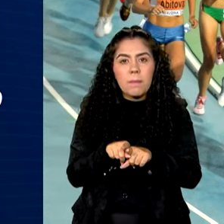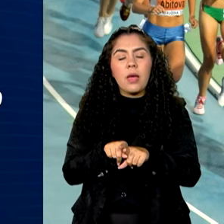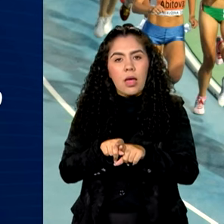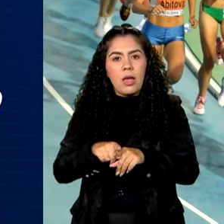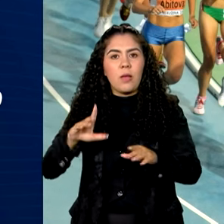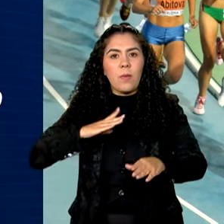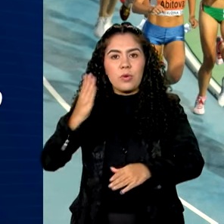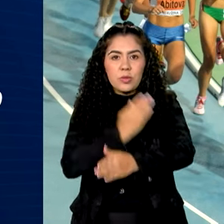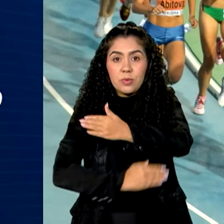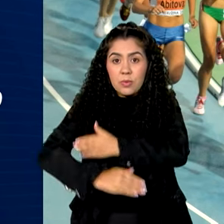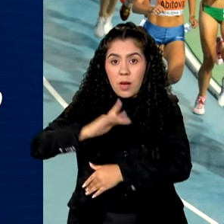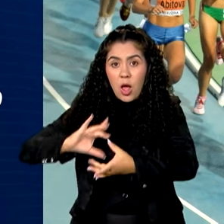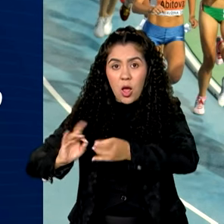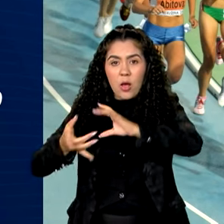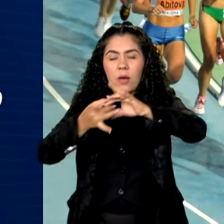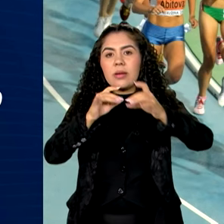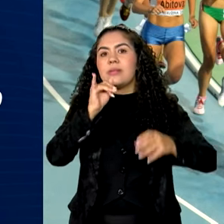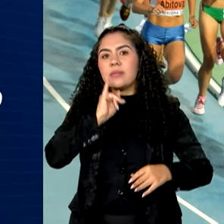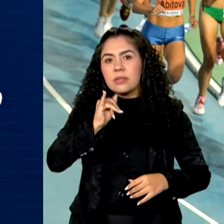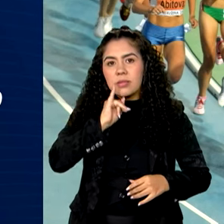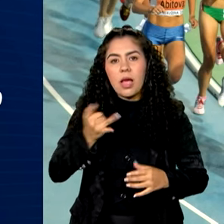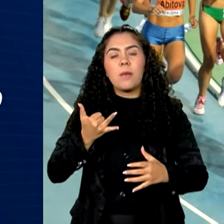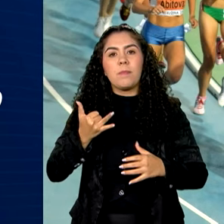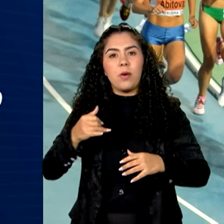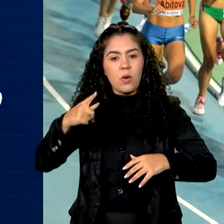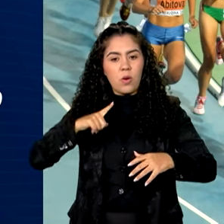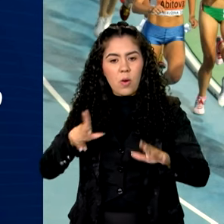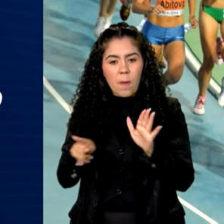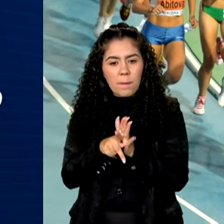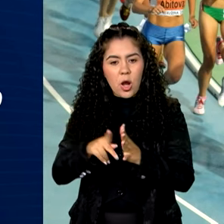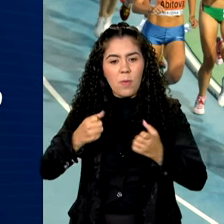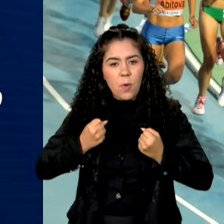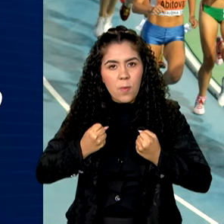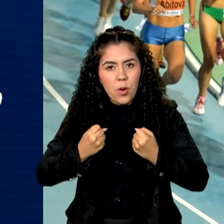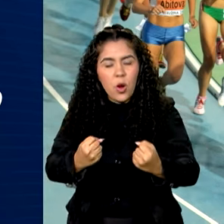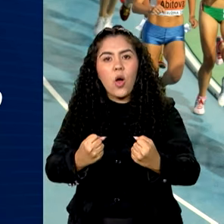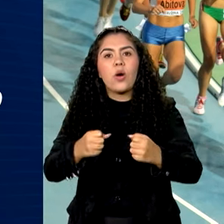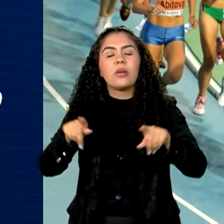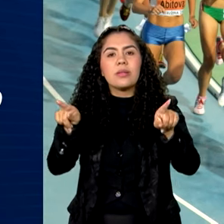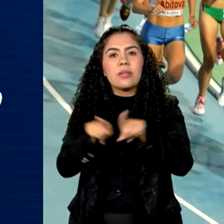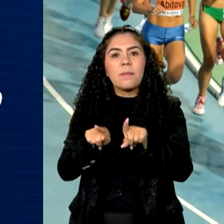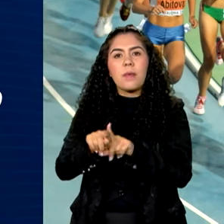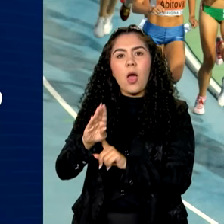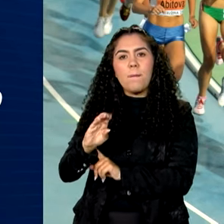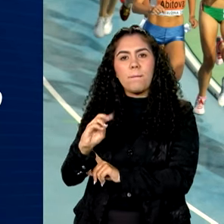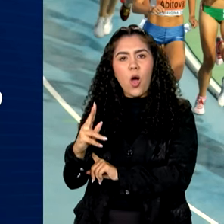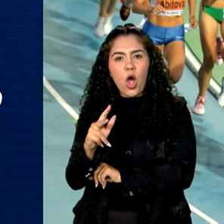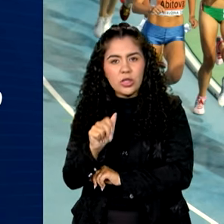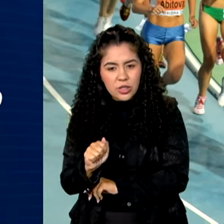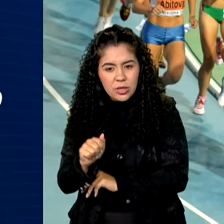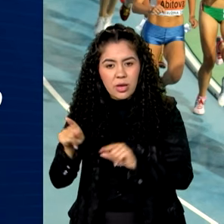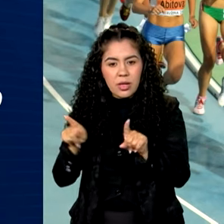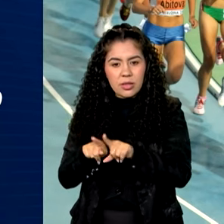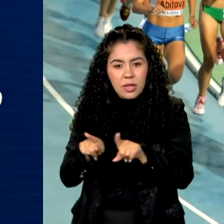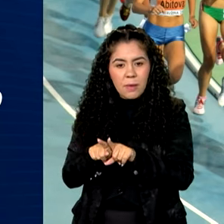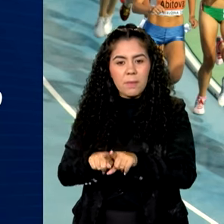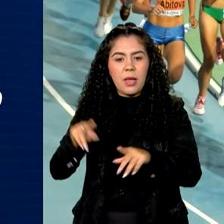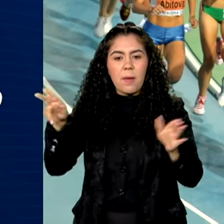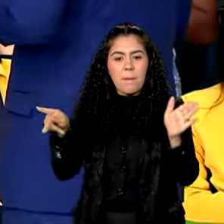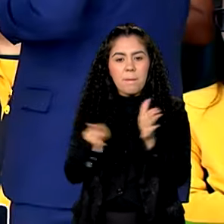paralímpico, como pilotos do paraciclismo, calheiros da bocha e guias do